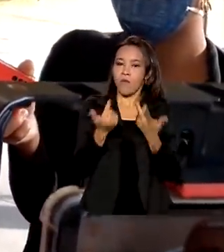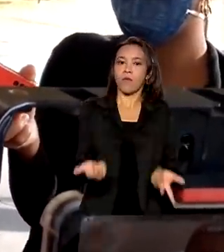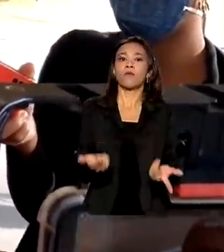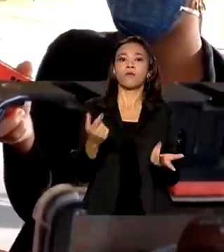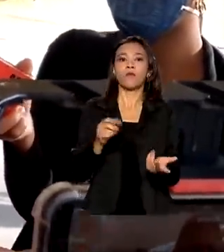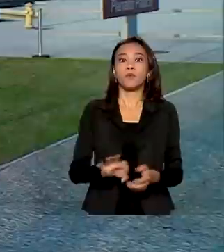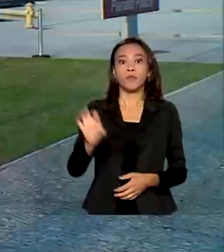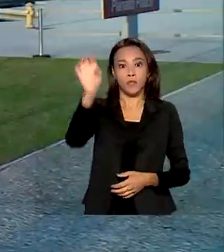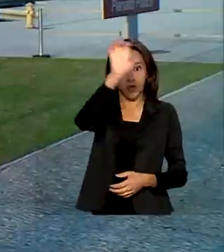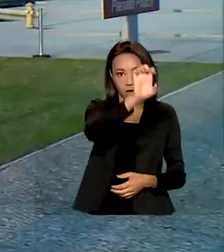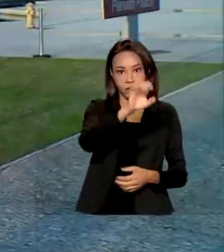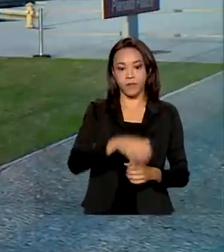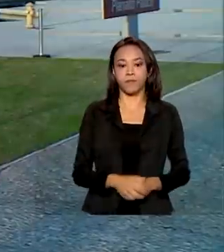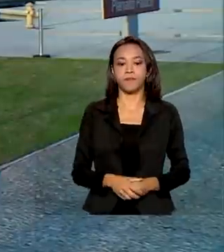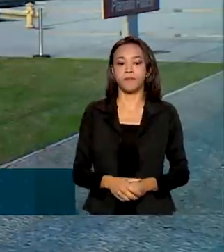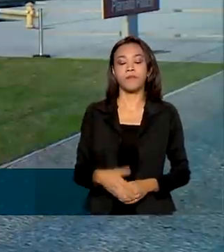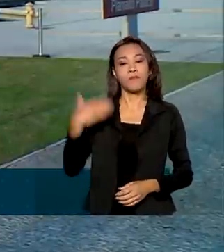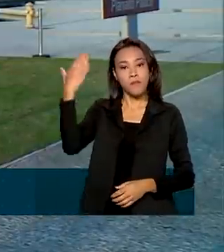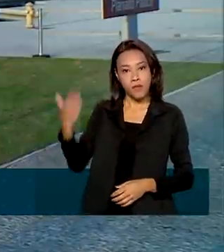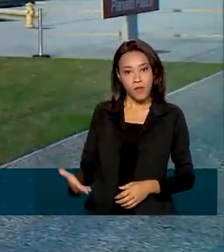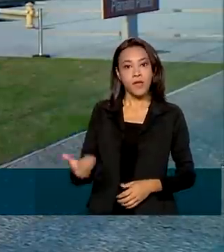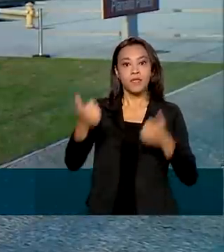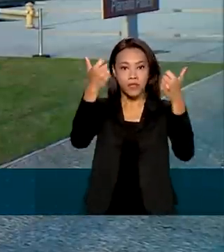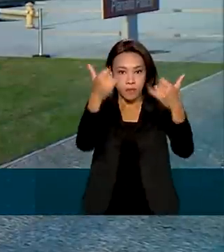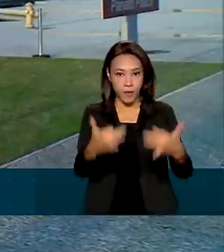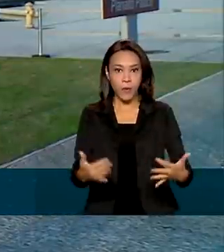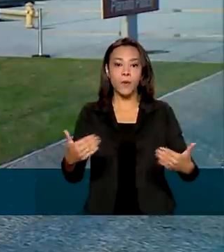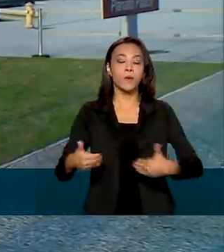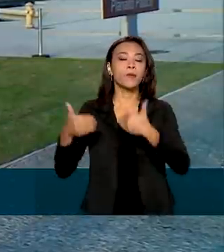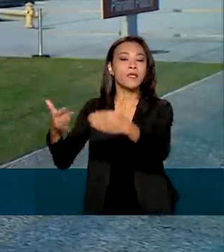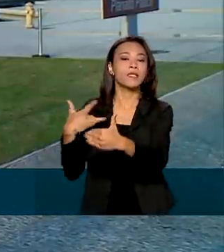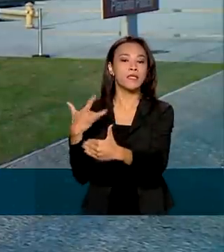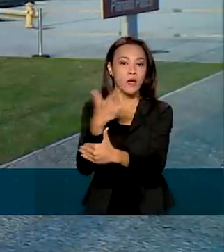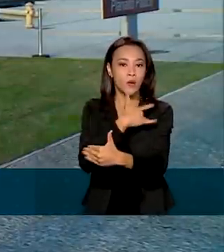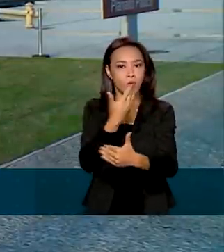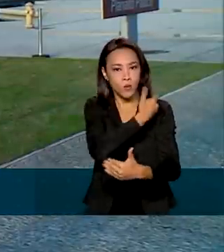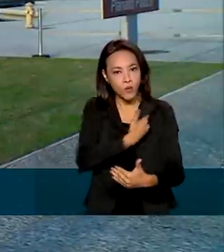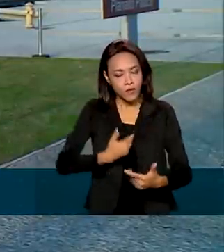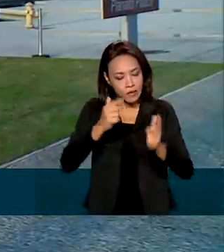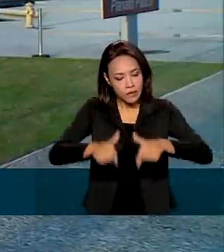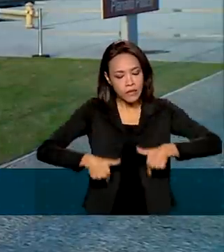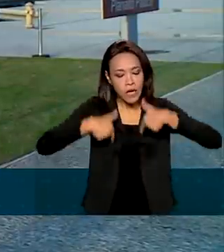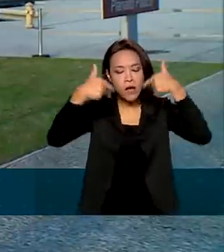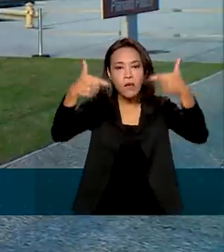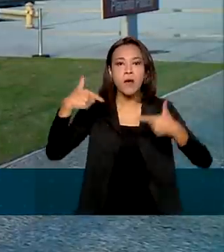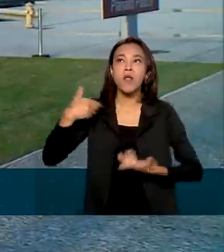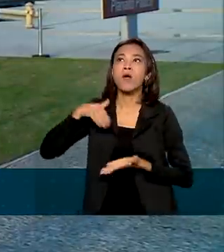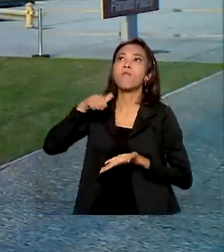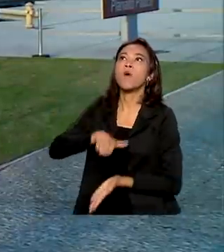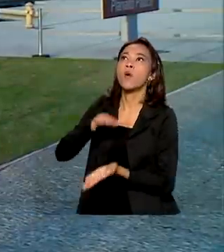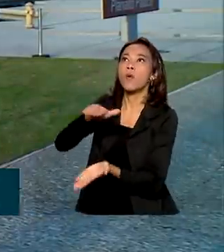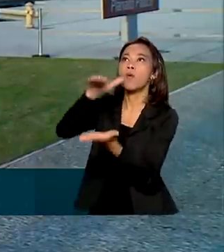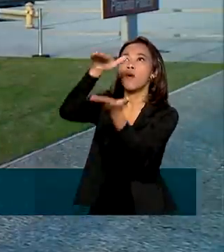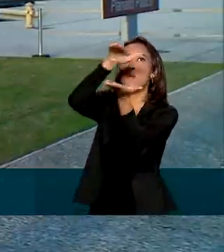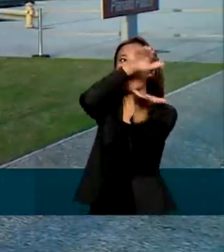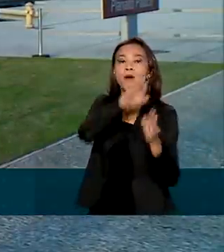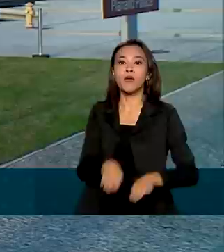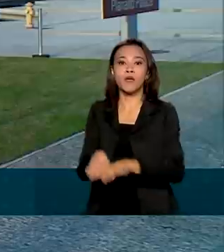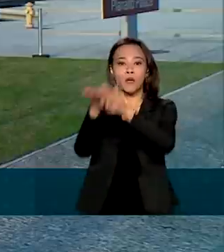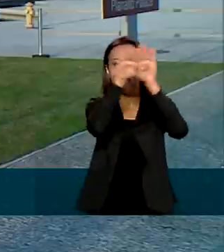aos estados. De acordo com o Ministério da Saúde, o governo trabalha para enviar as doses de forma justa.